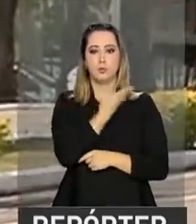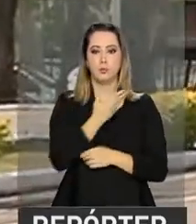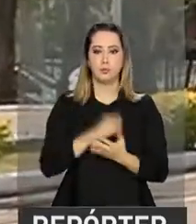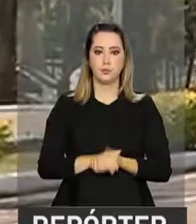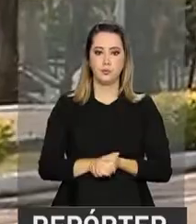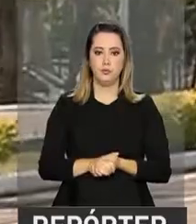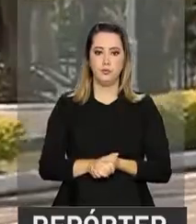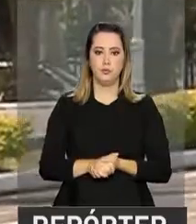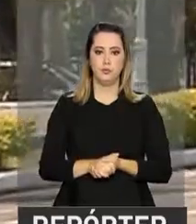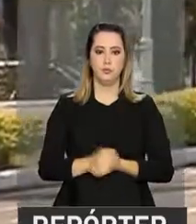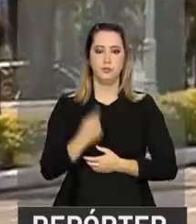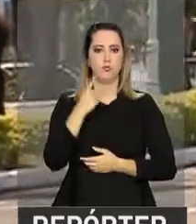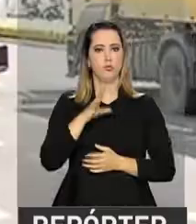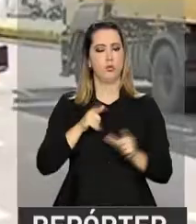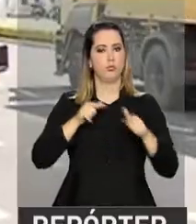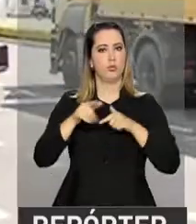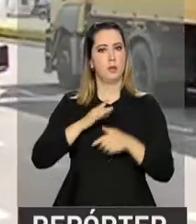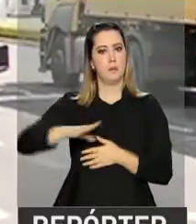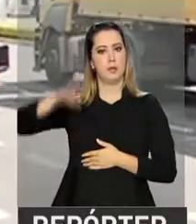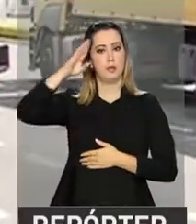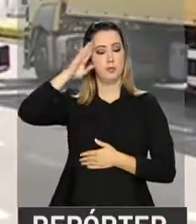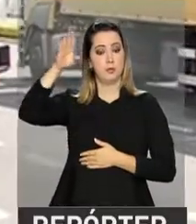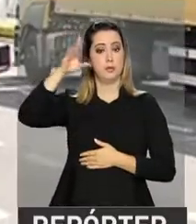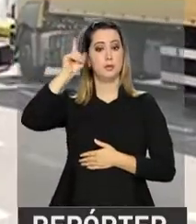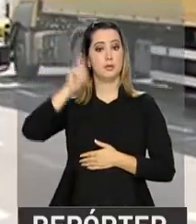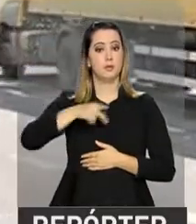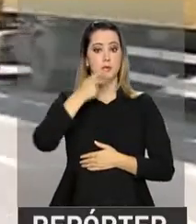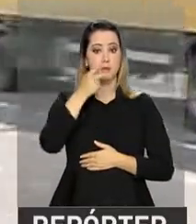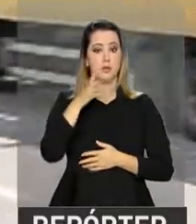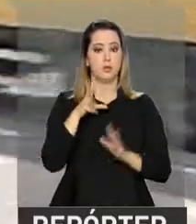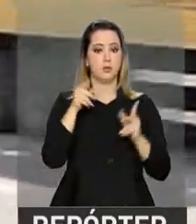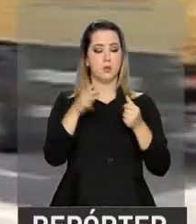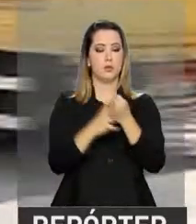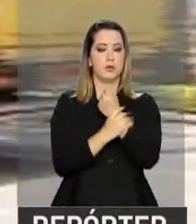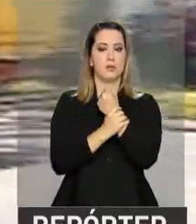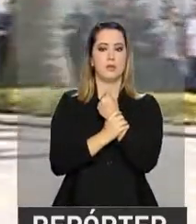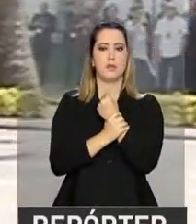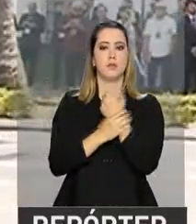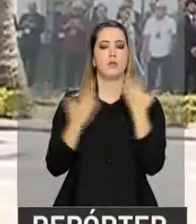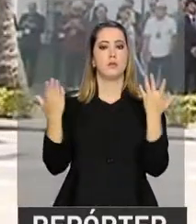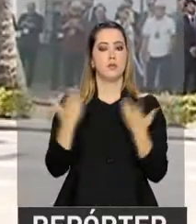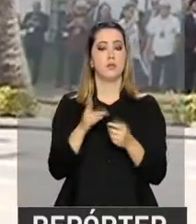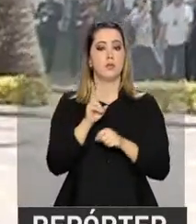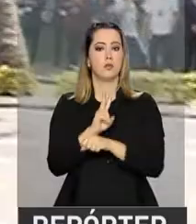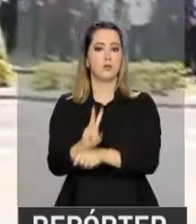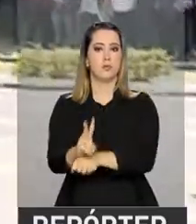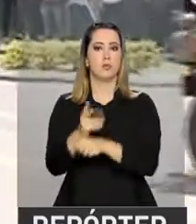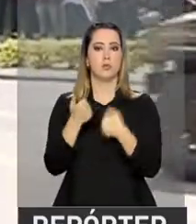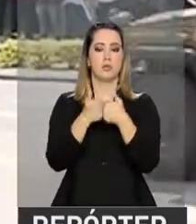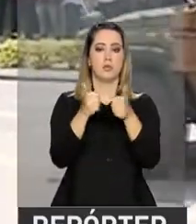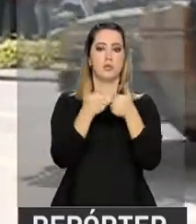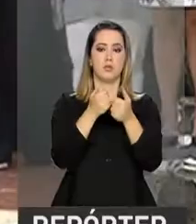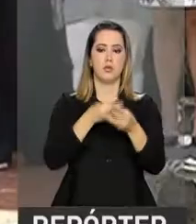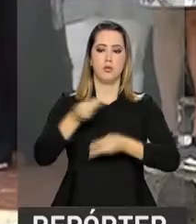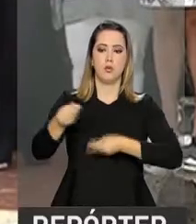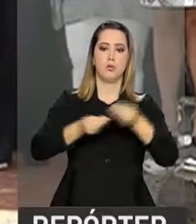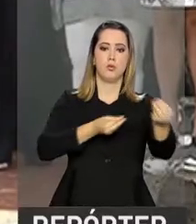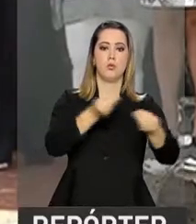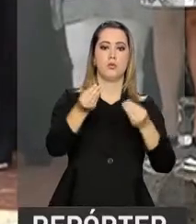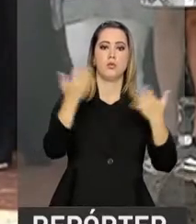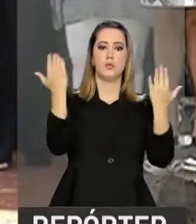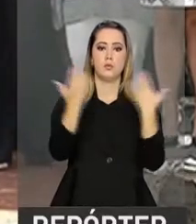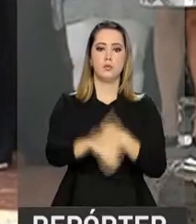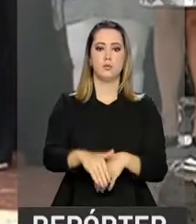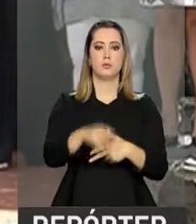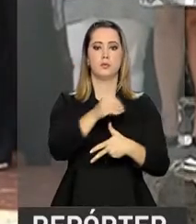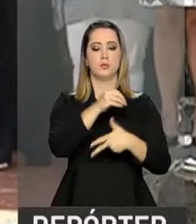Uma operação militar. Assim dá para definir todo o trabalho de segurança e logística de guarda, transporte, distribuição e aplicação